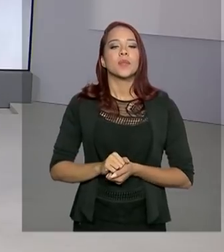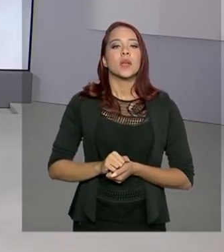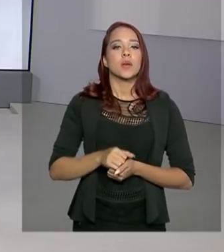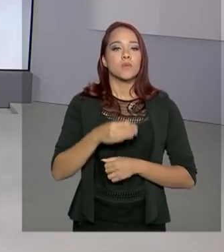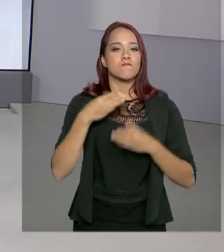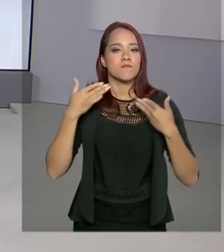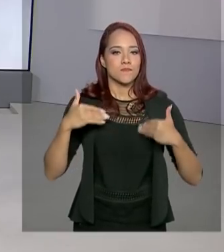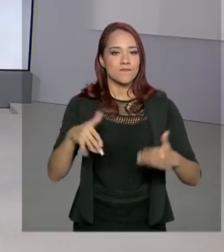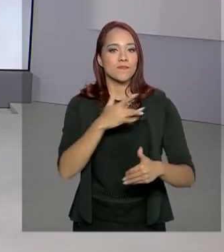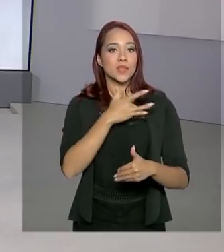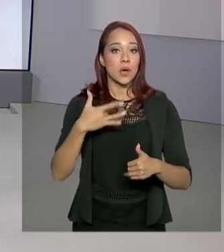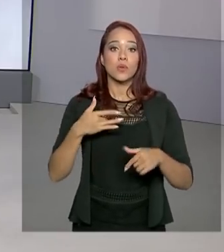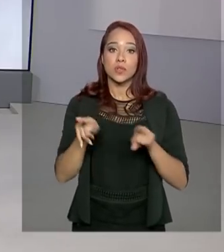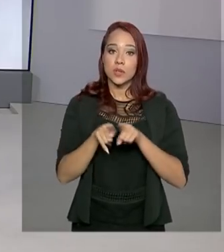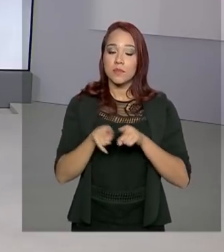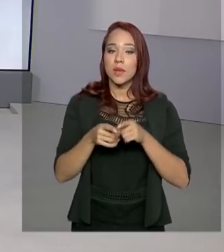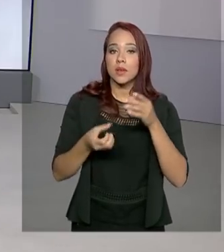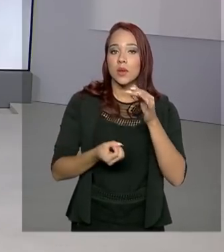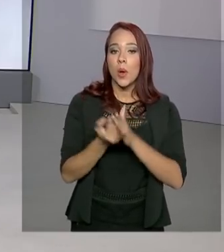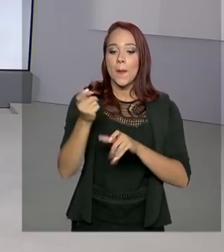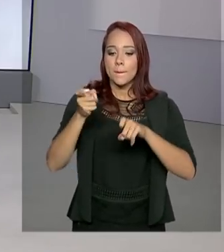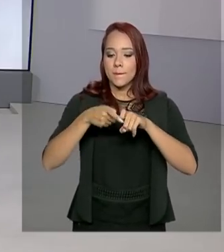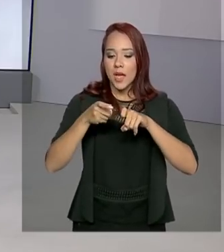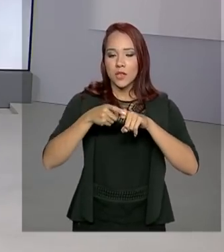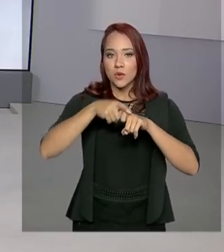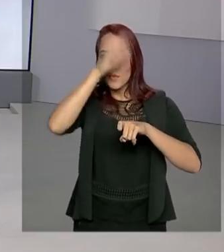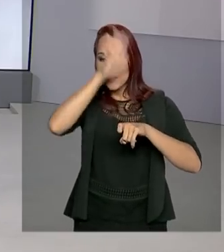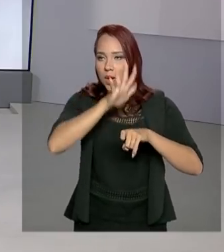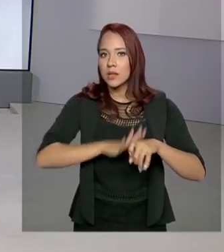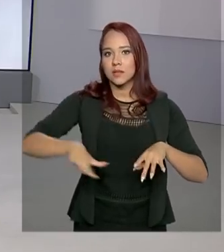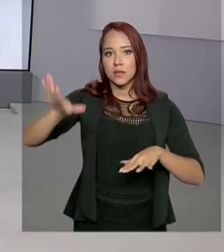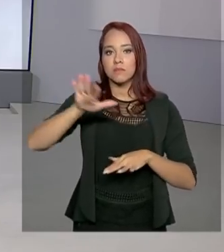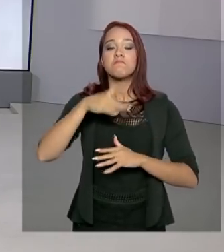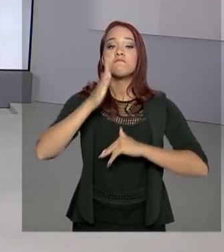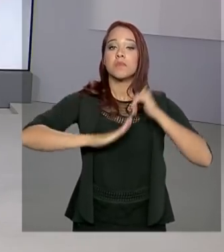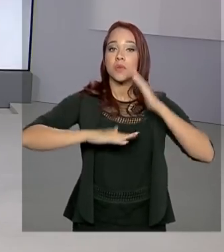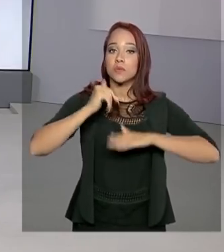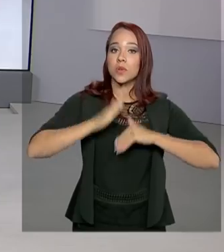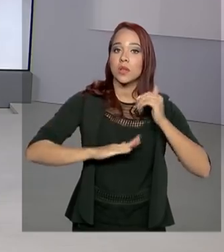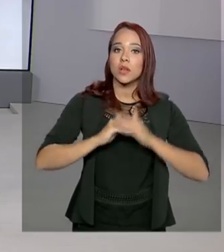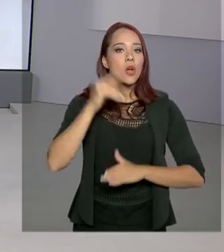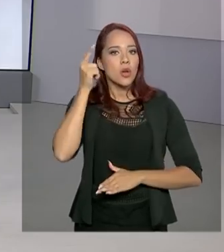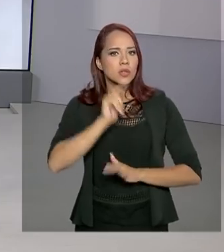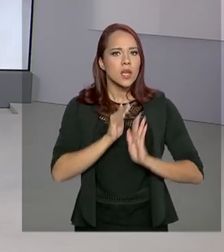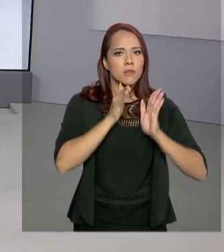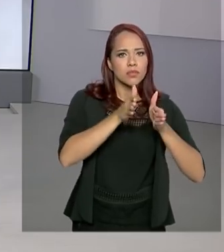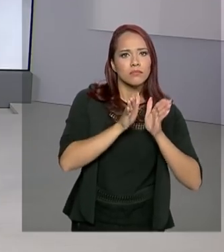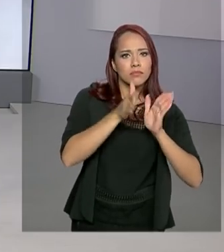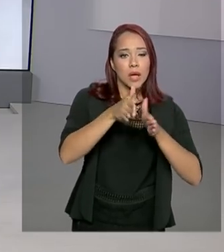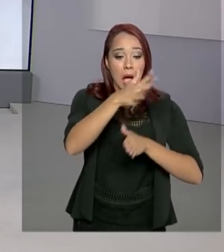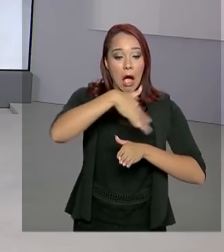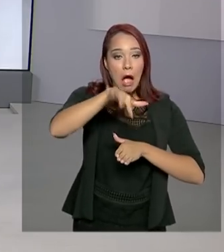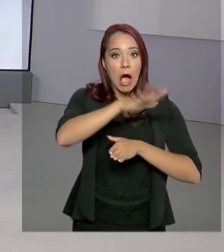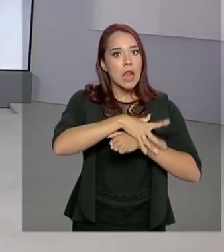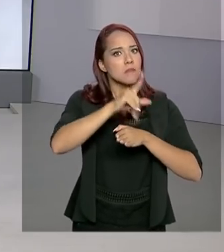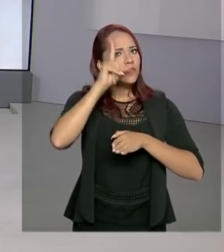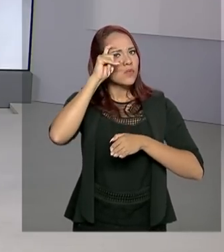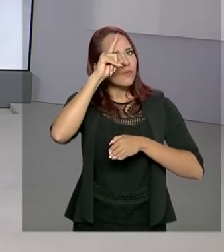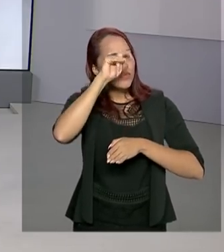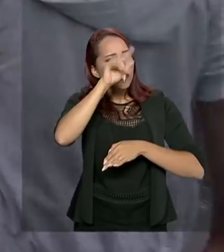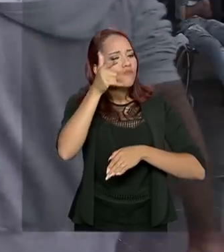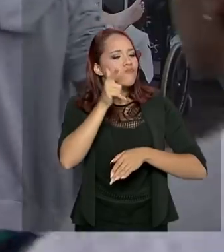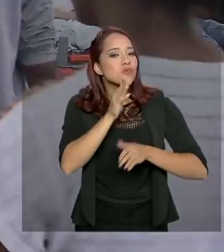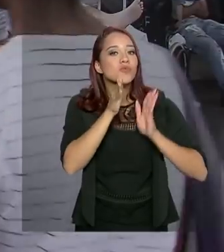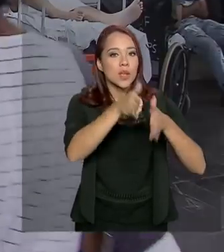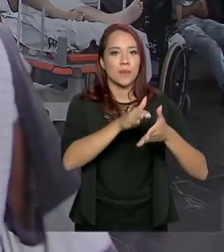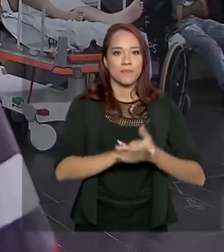Saúde também criou o Médicos pelo Brasil, Renata, para que os profissionais cheguem principalmente às áreas mais remotas do país.